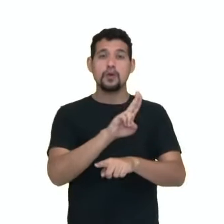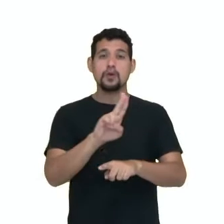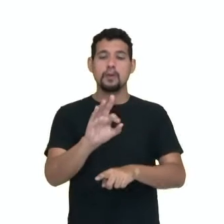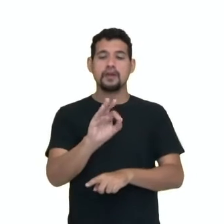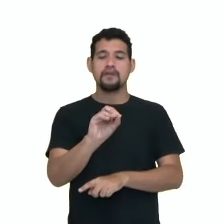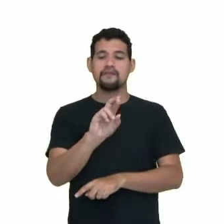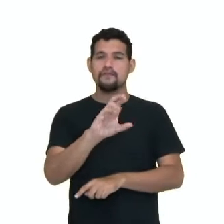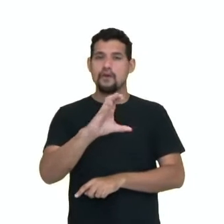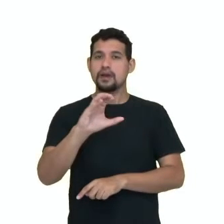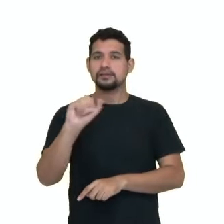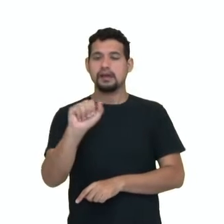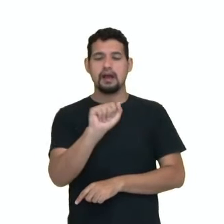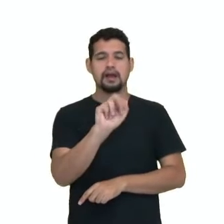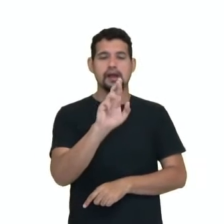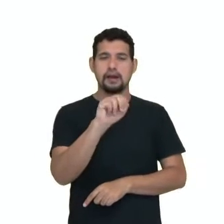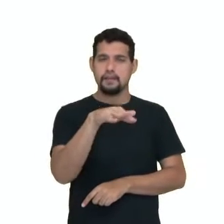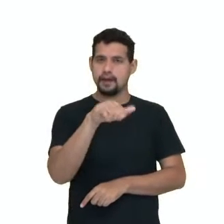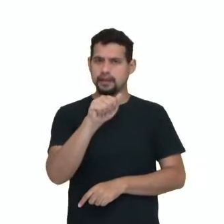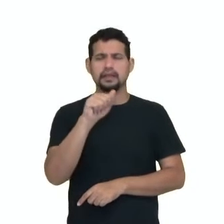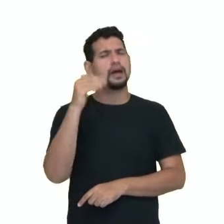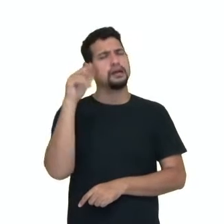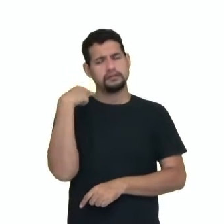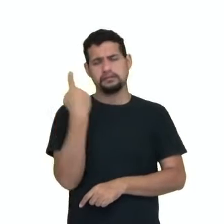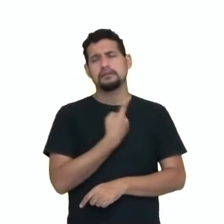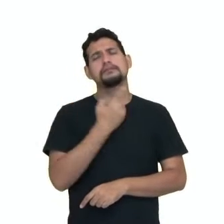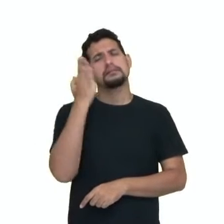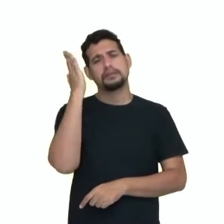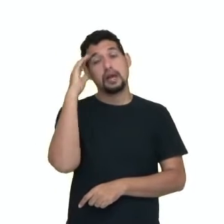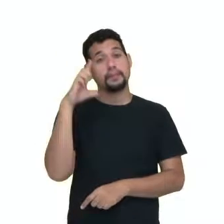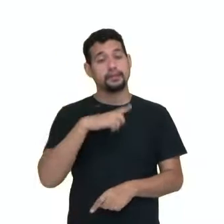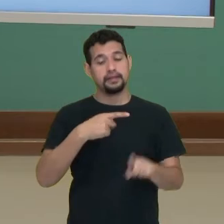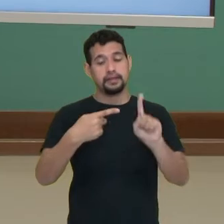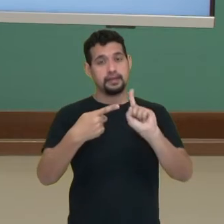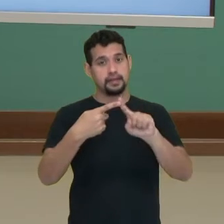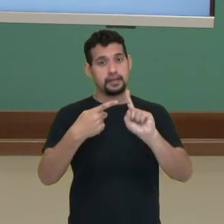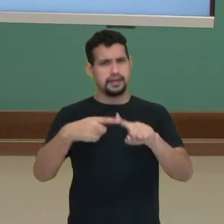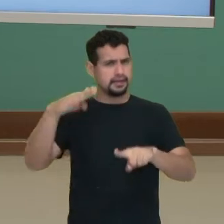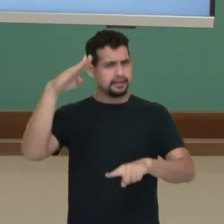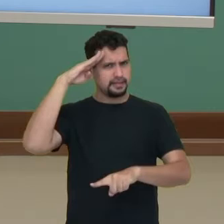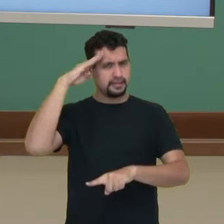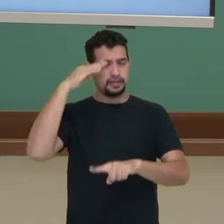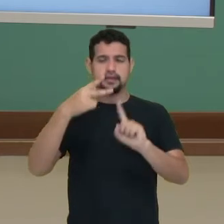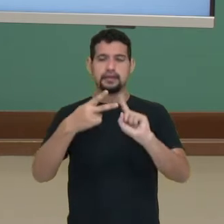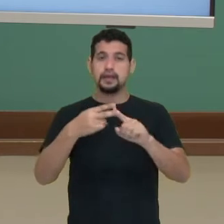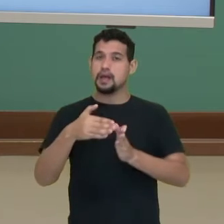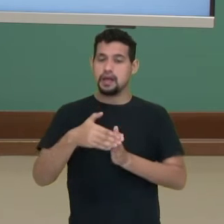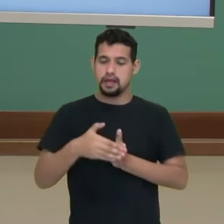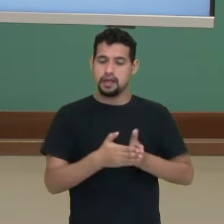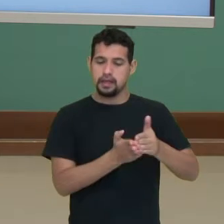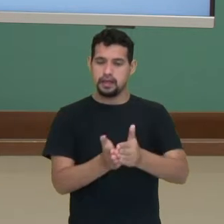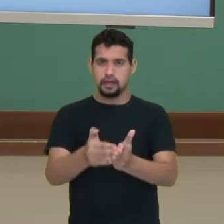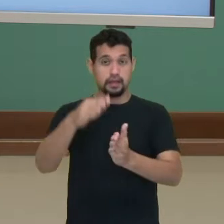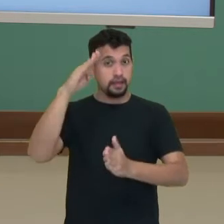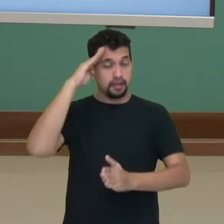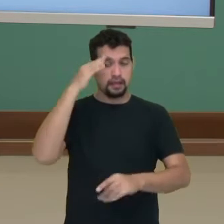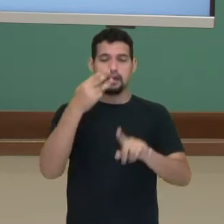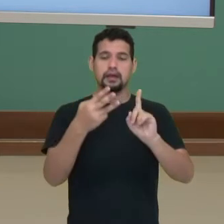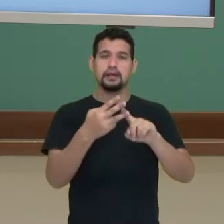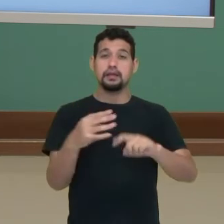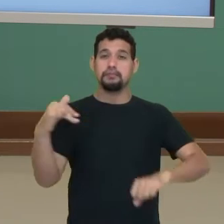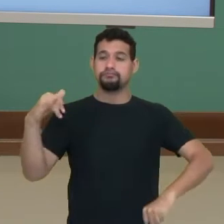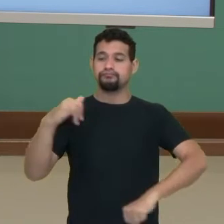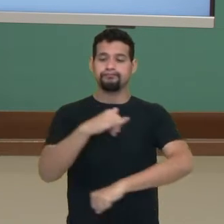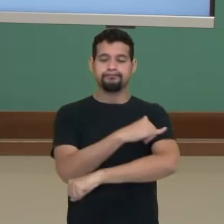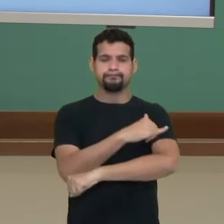do Brasil. A gente sabe que as Forças Armadas é composto pelo Exército, pela Marinha e pela Aeronáutica.